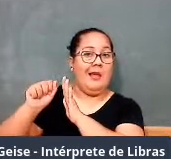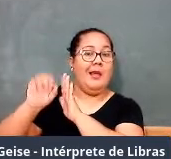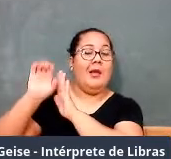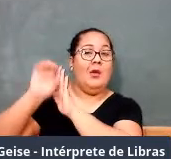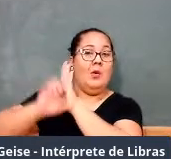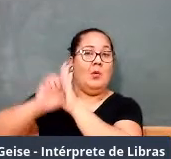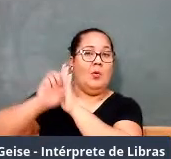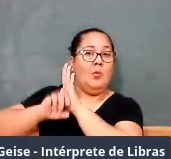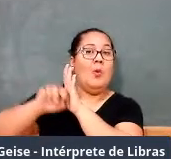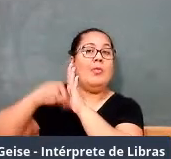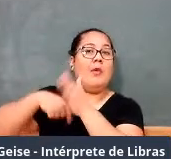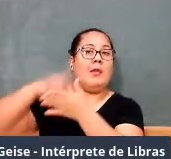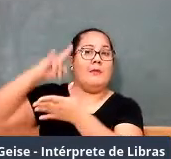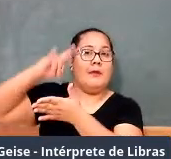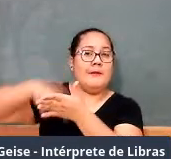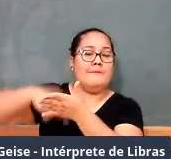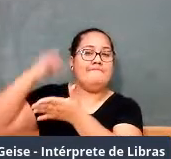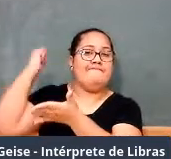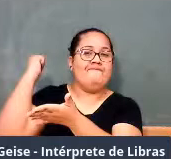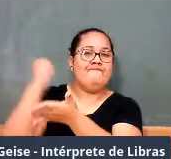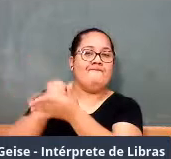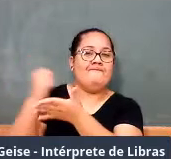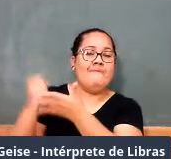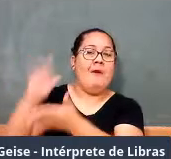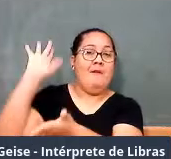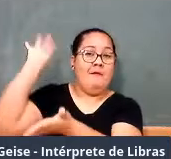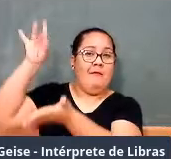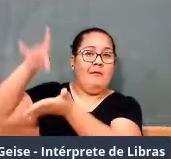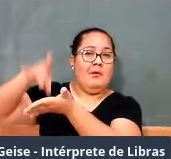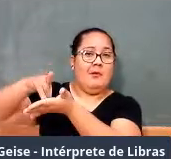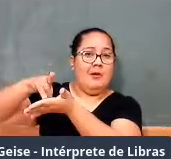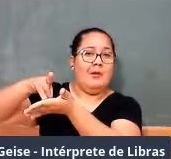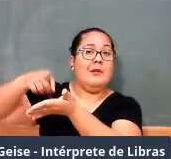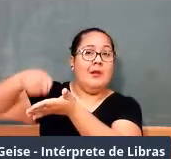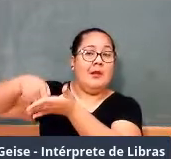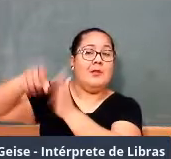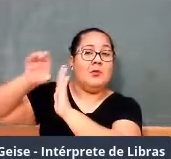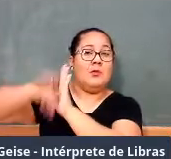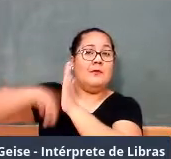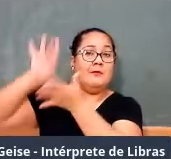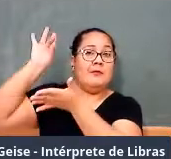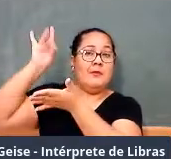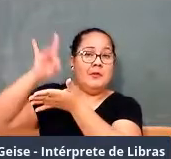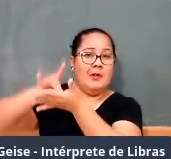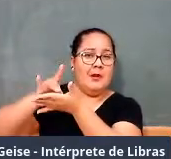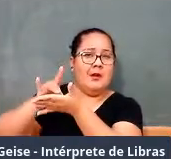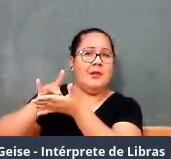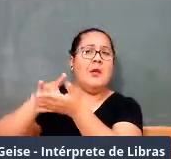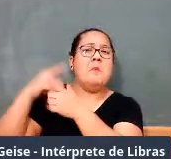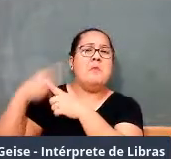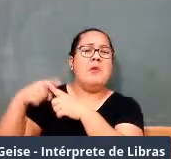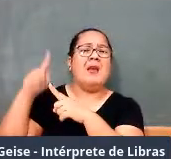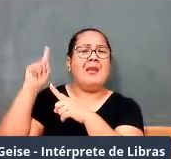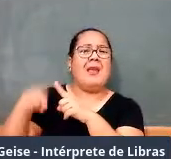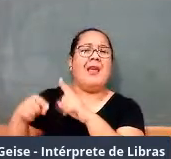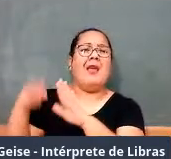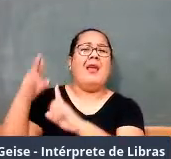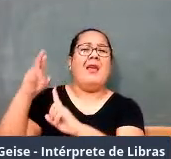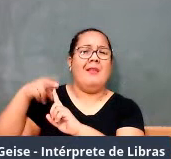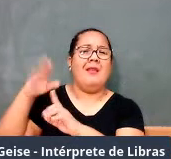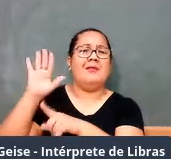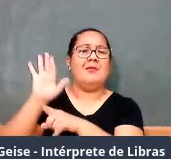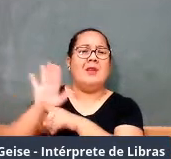oficial emitida pelo governo que vai, então, tentar dar parâmetros, dar referências